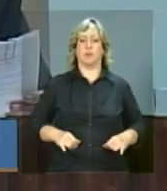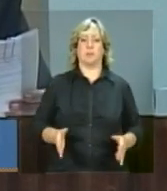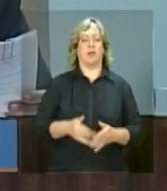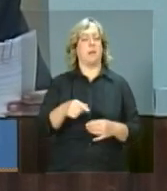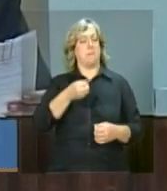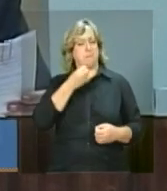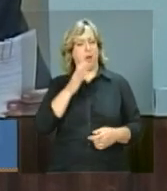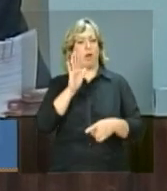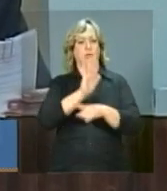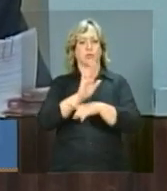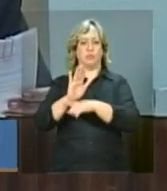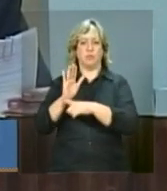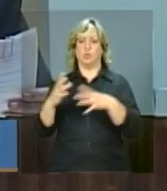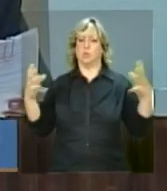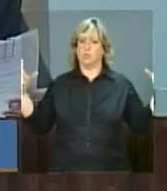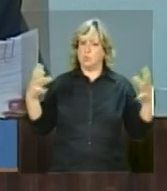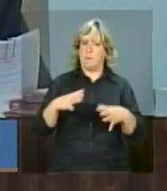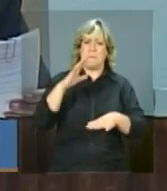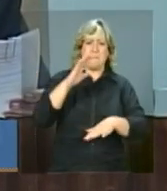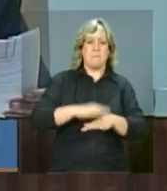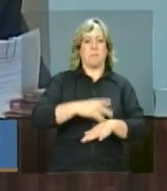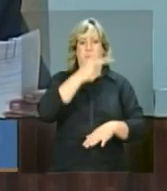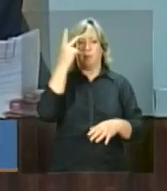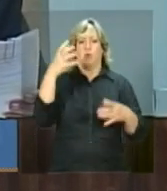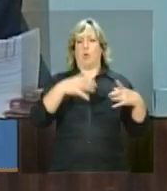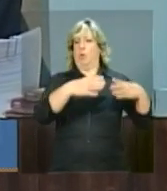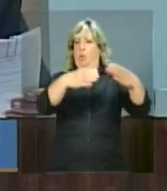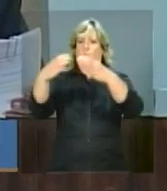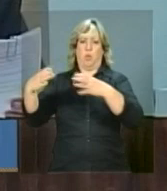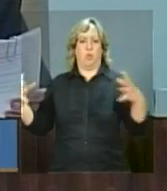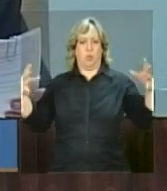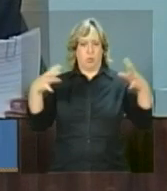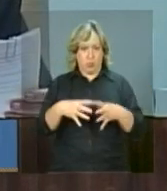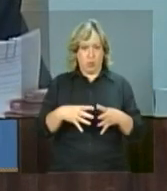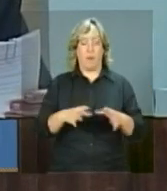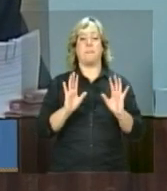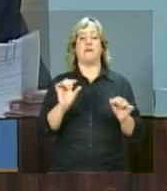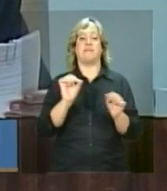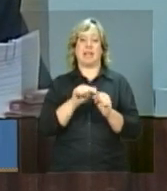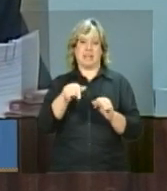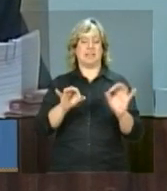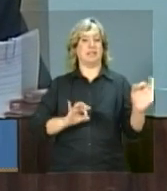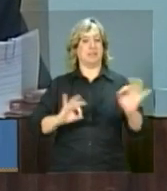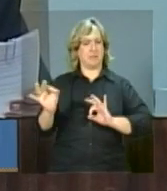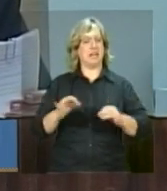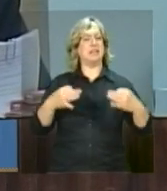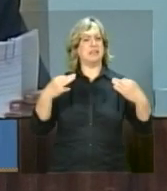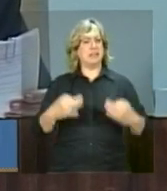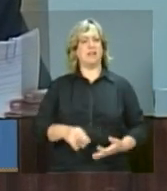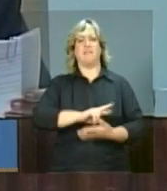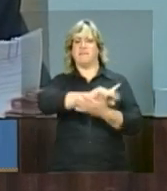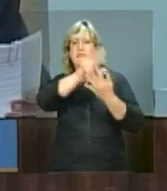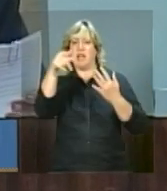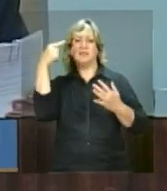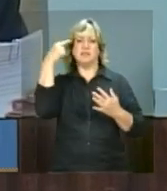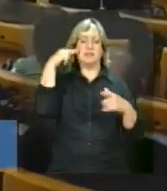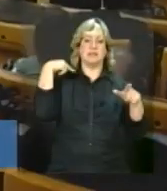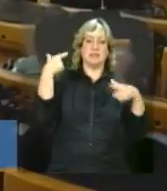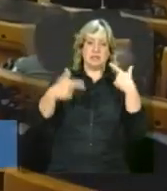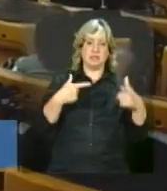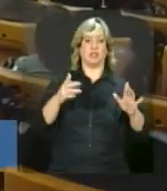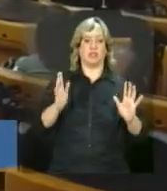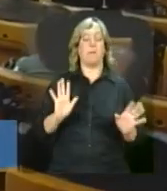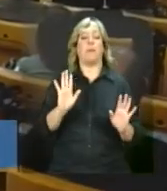motivos para mobilizar o maior número possível de instituições. Ao traçar este plano, com certeza já há várias ações pensadas. Neste